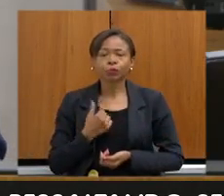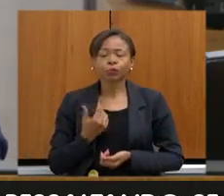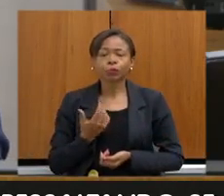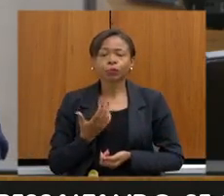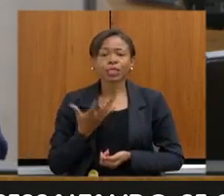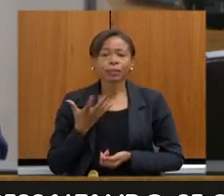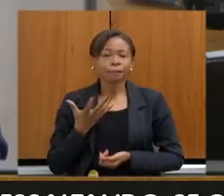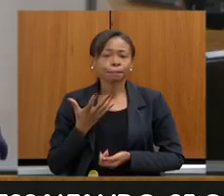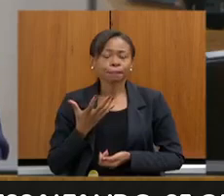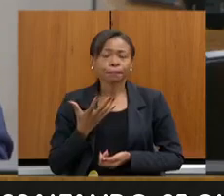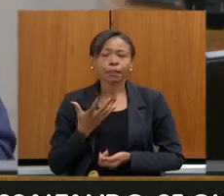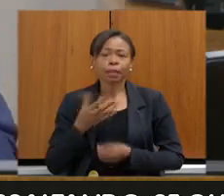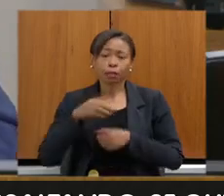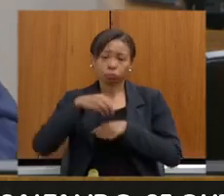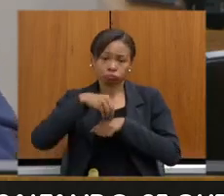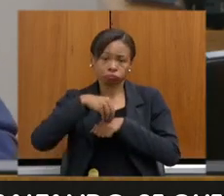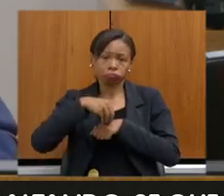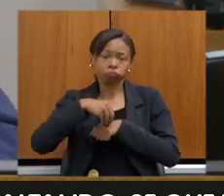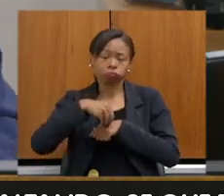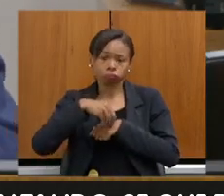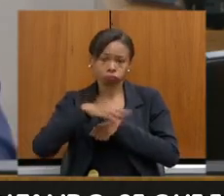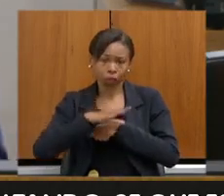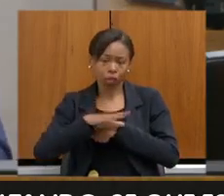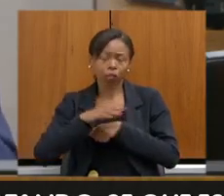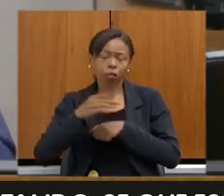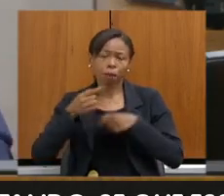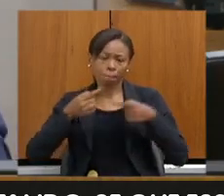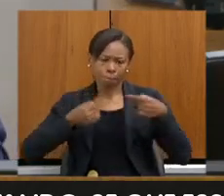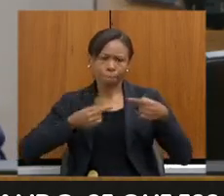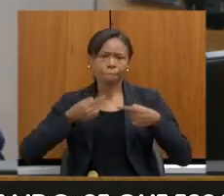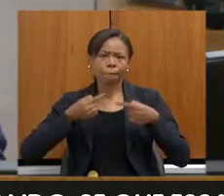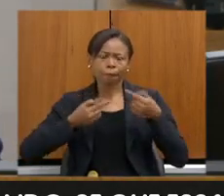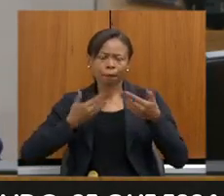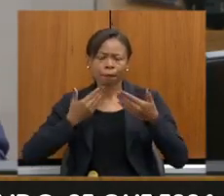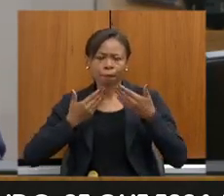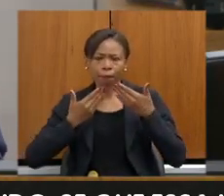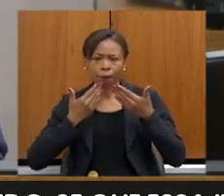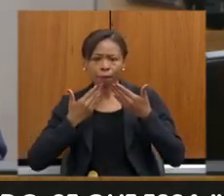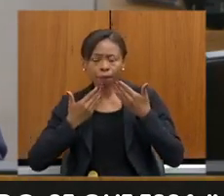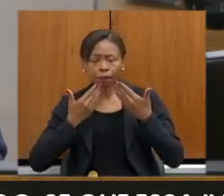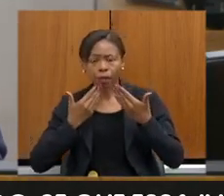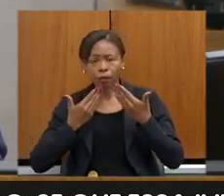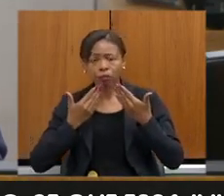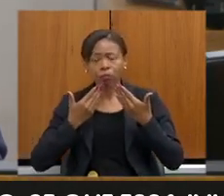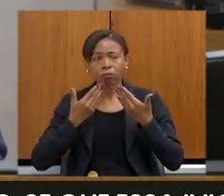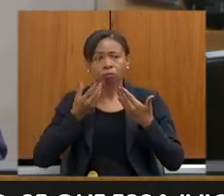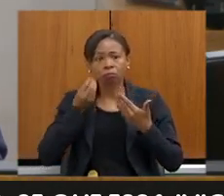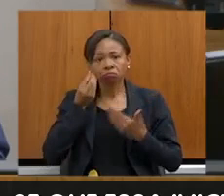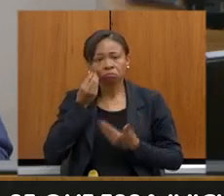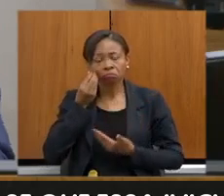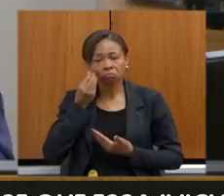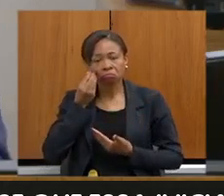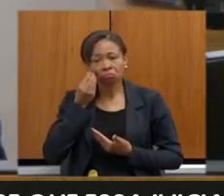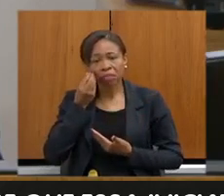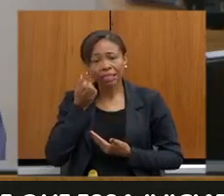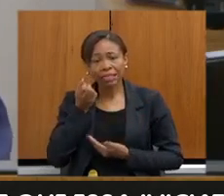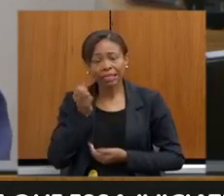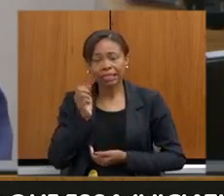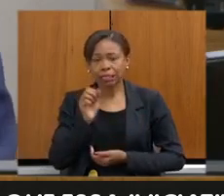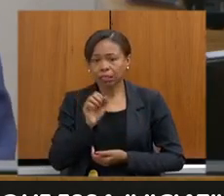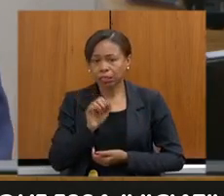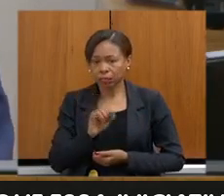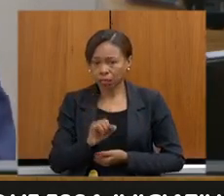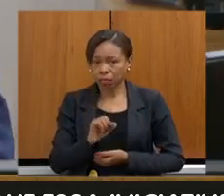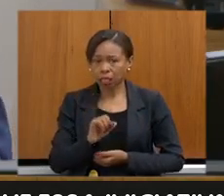início desse diálogo aqui, com a possibilidade que, se nós